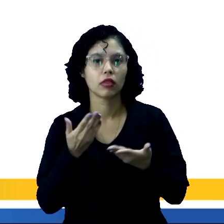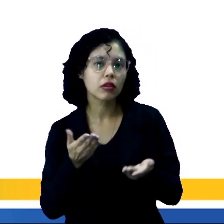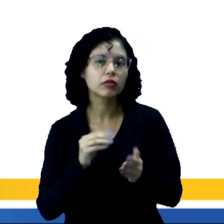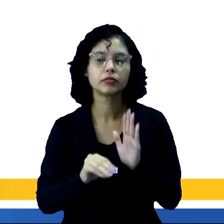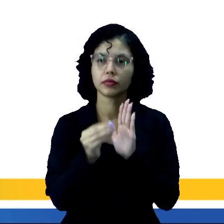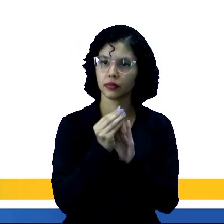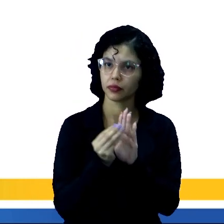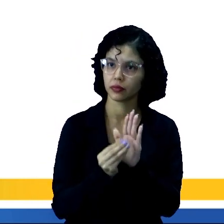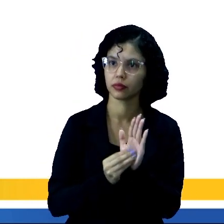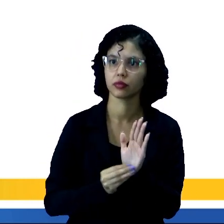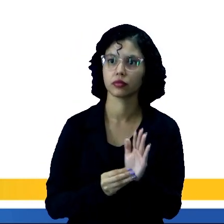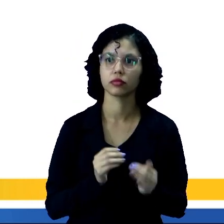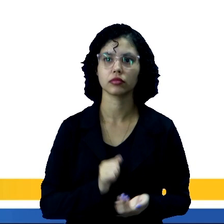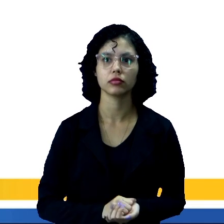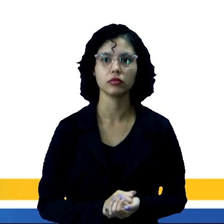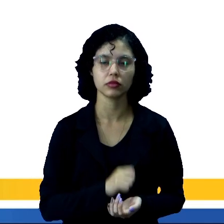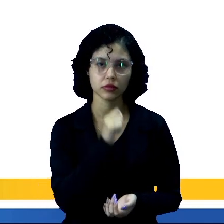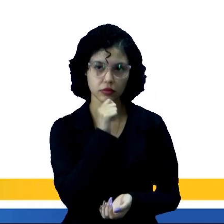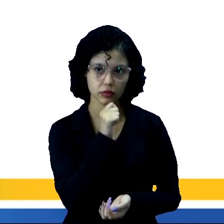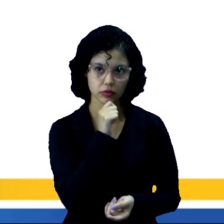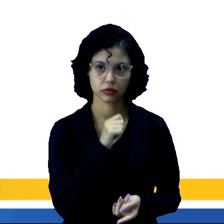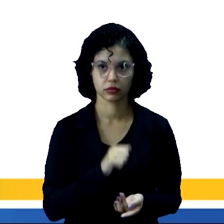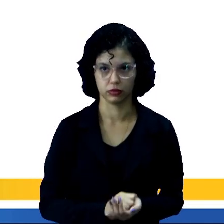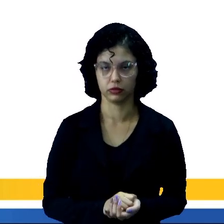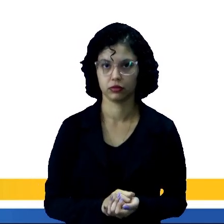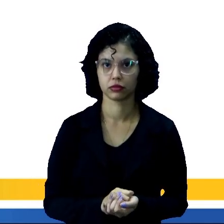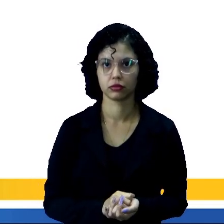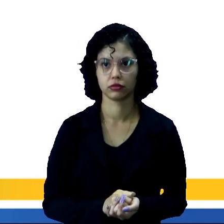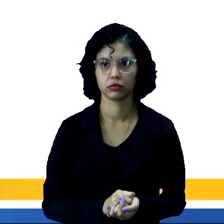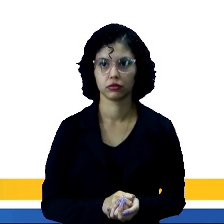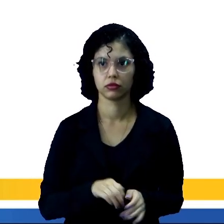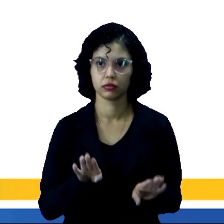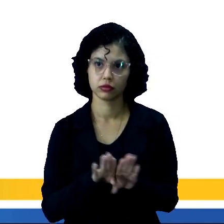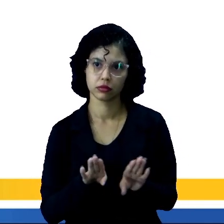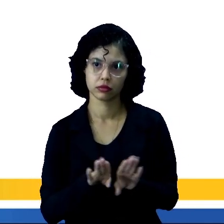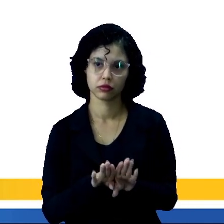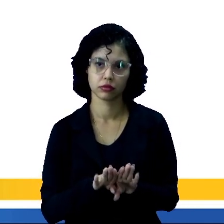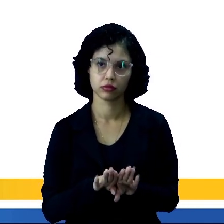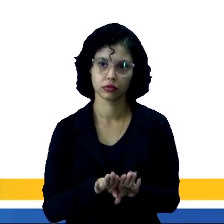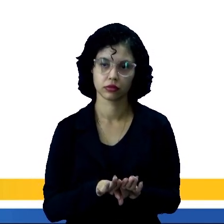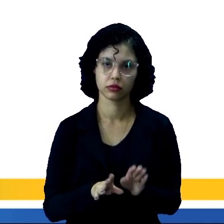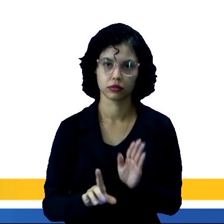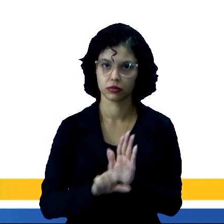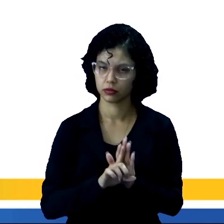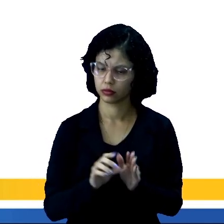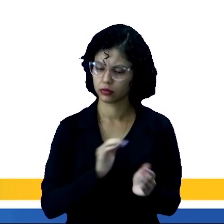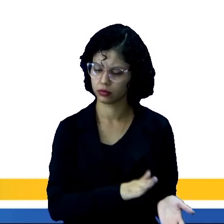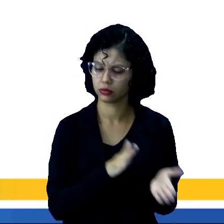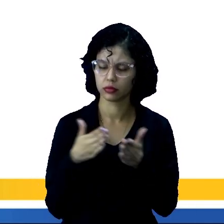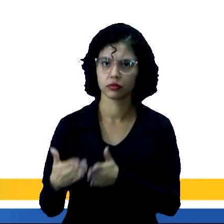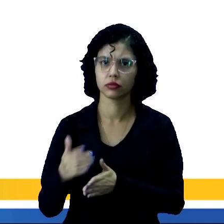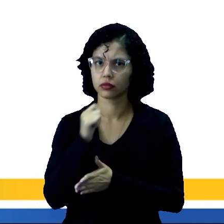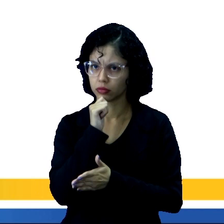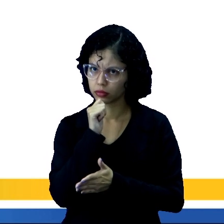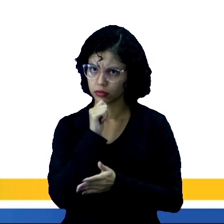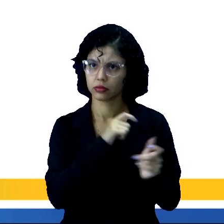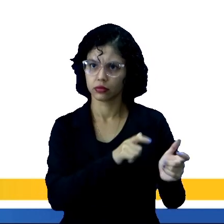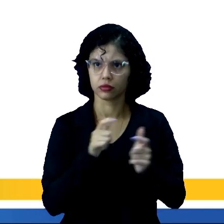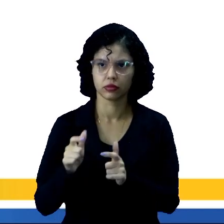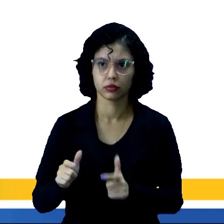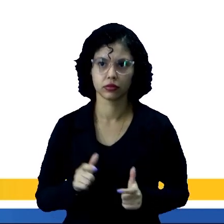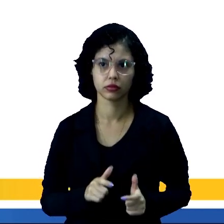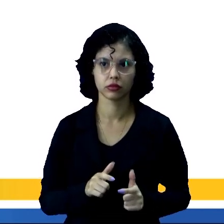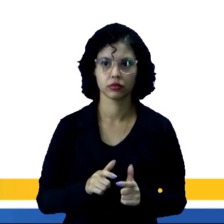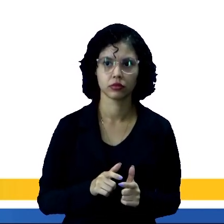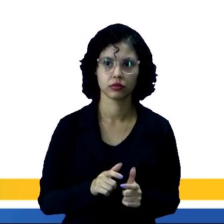dados, dessas 237 terras que ainda não são legalmente indígenas, boa parte delas se localizam